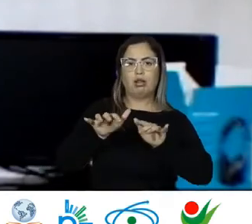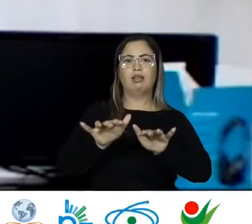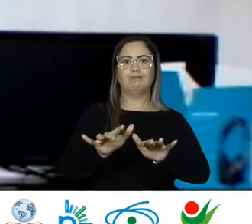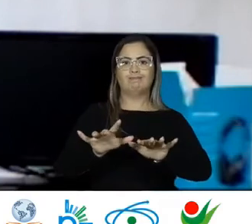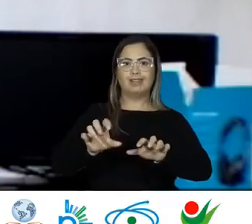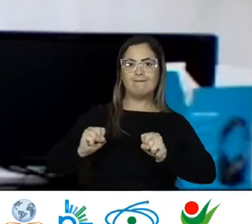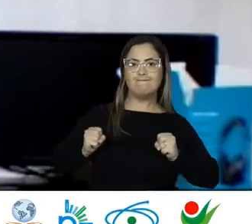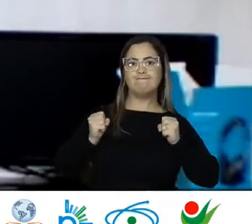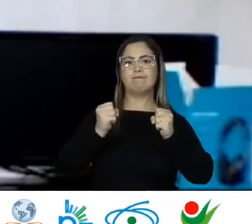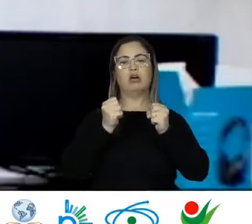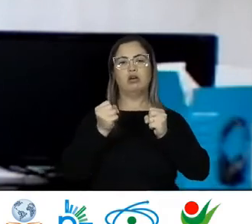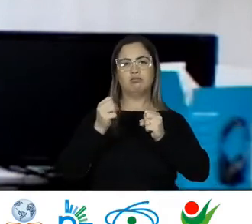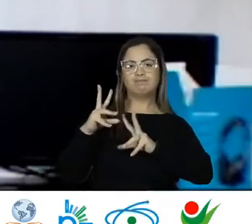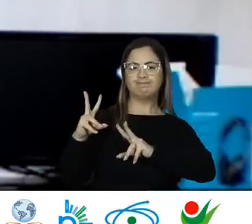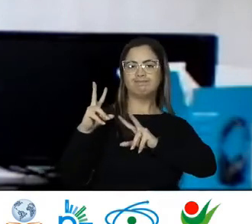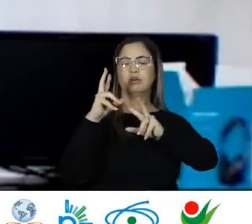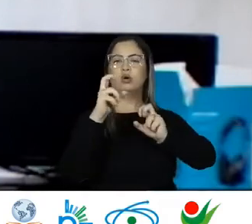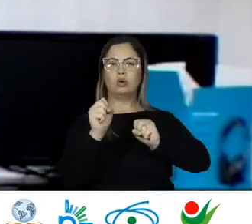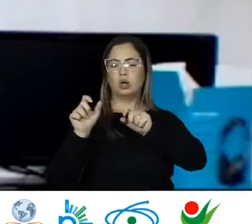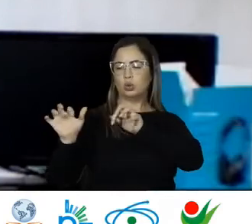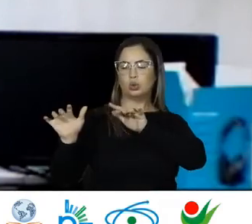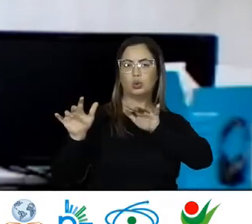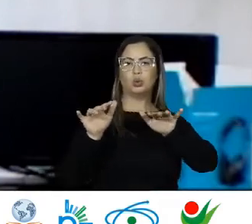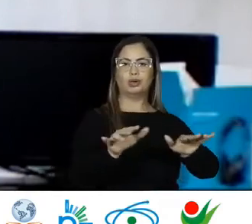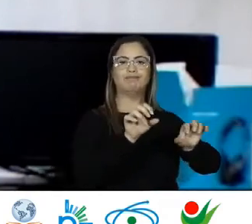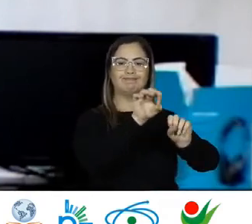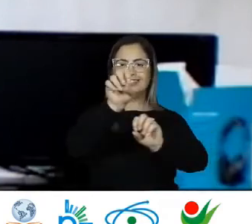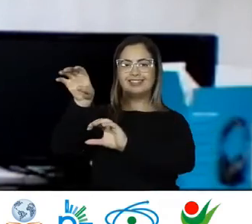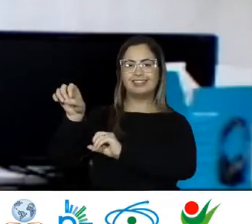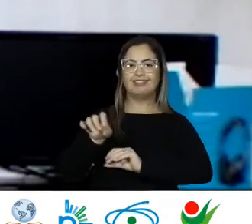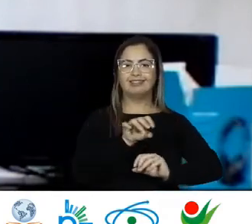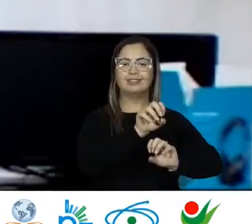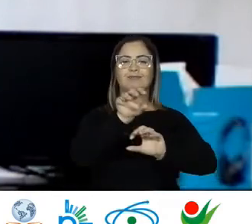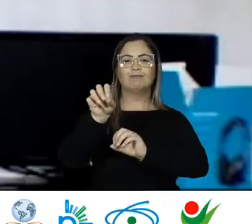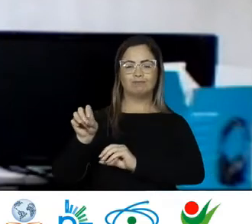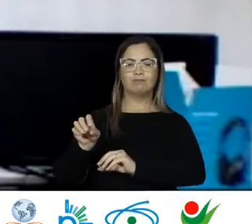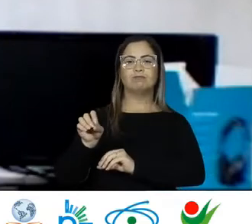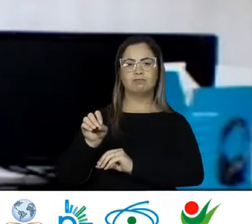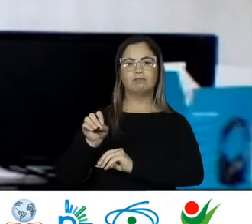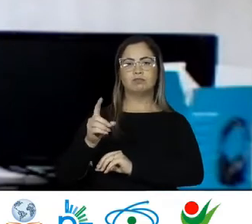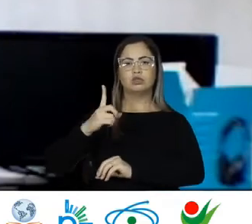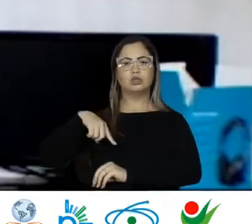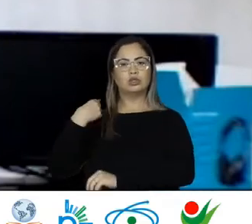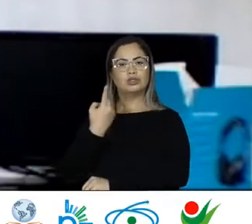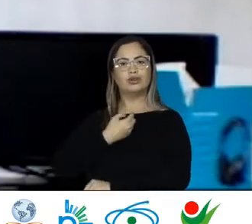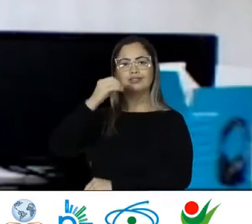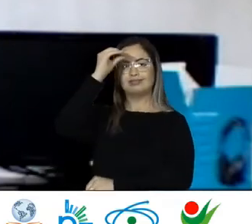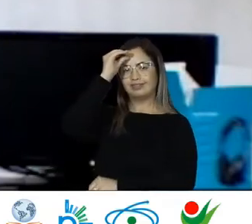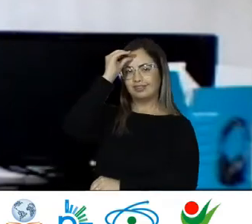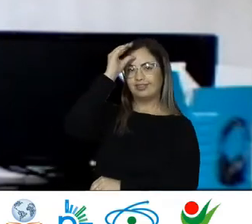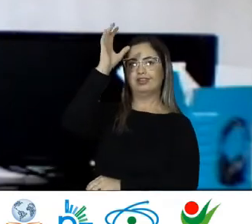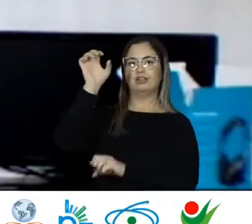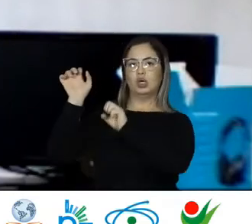Poderosíssimas Porque Você vê Assim Porque você pode Conhecer O impacto